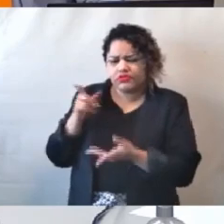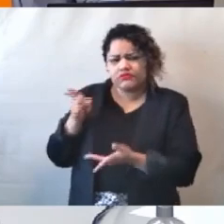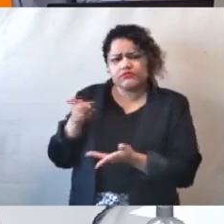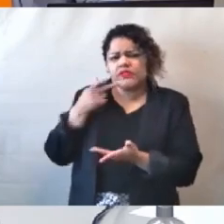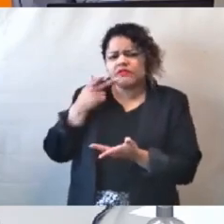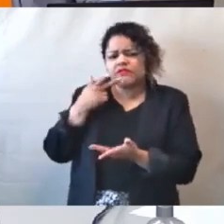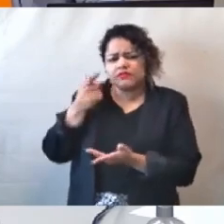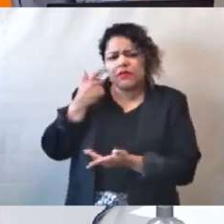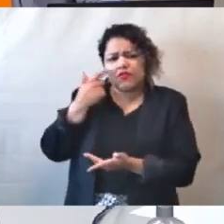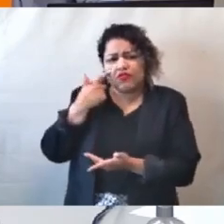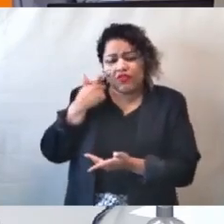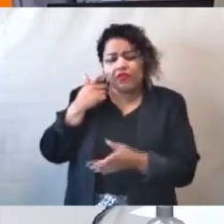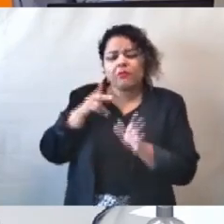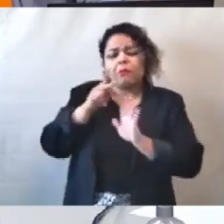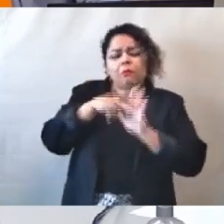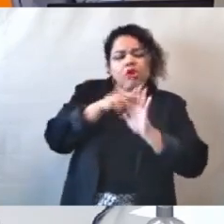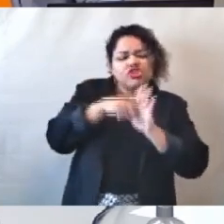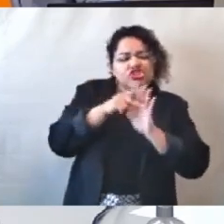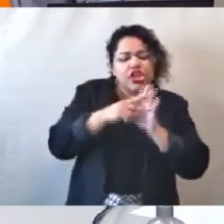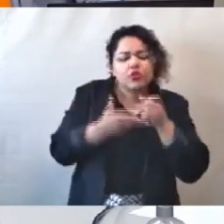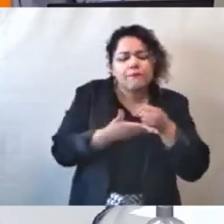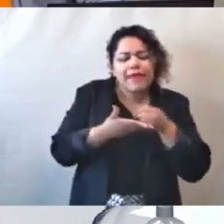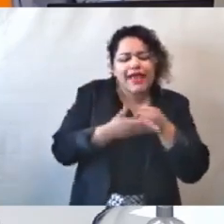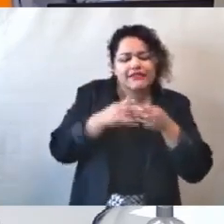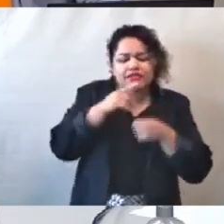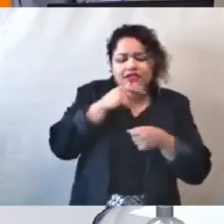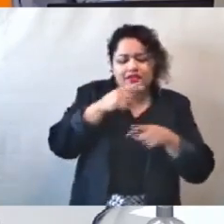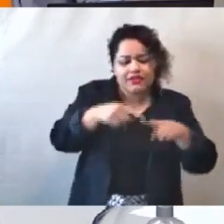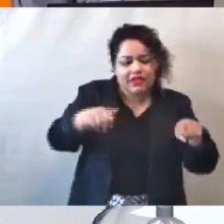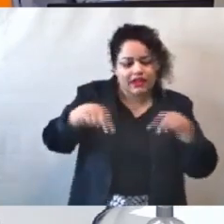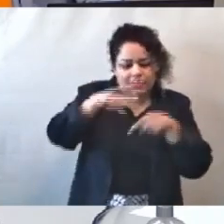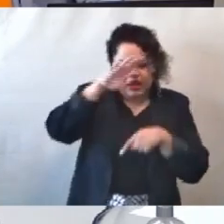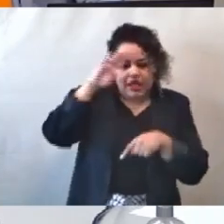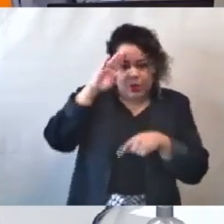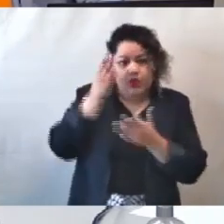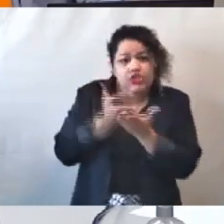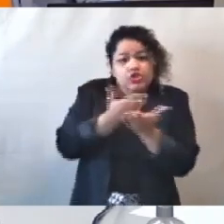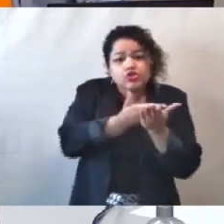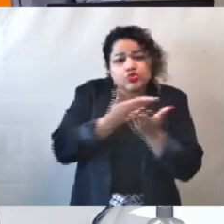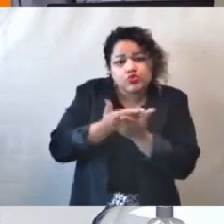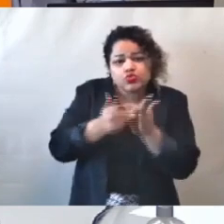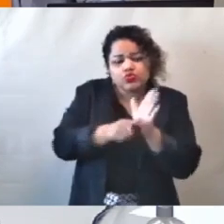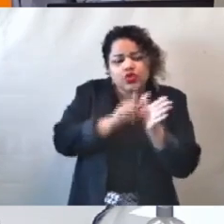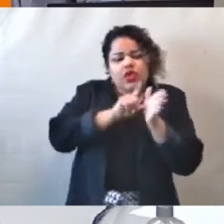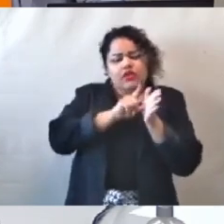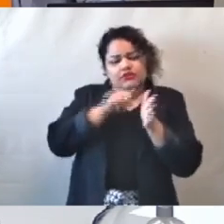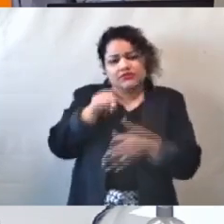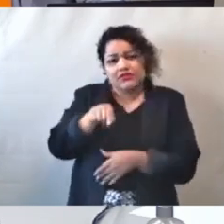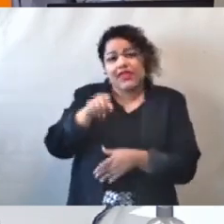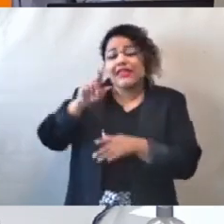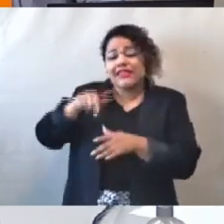básico e do estudo técnico preliminar que antecederam ao processo de inexibilidade da licitação nº 13.019